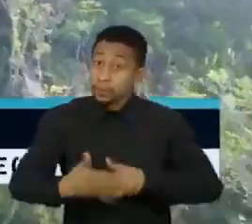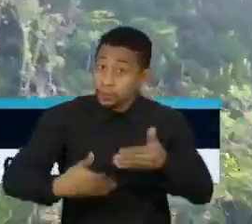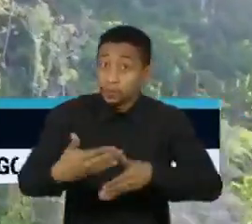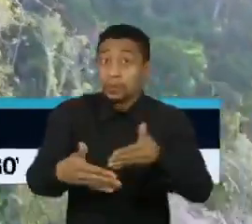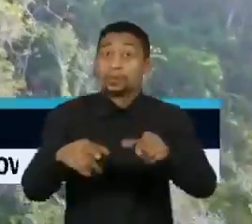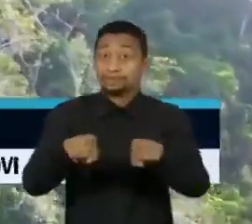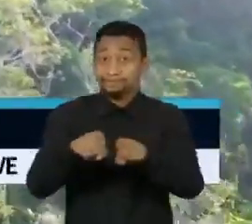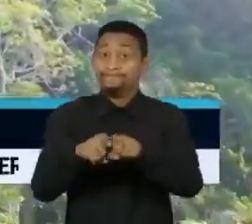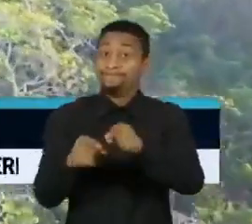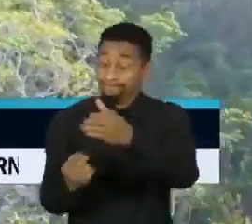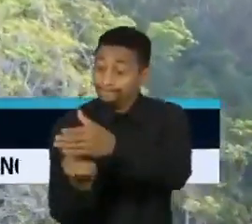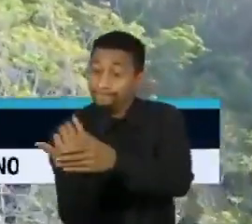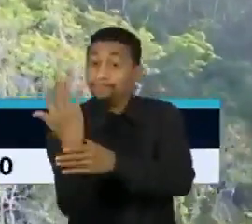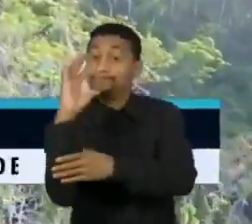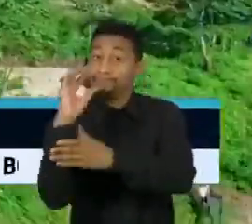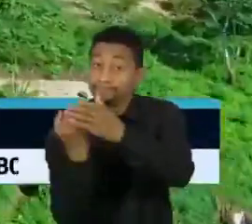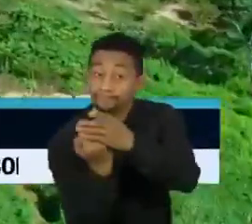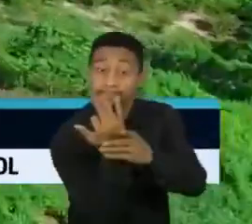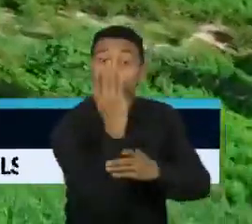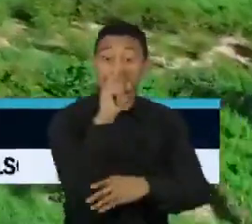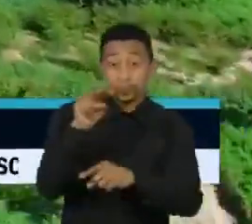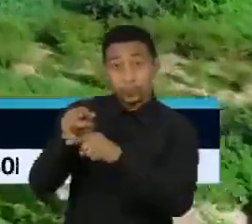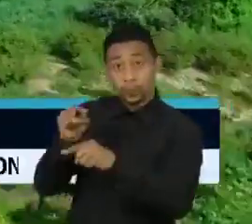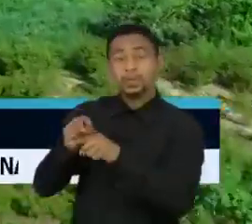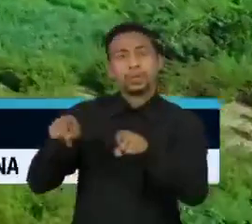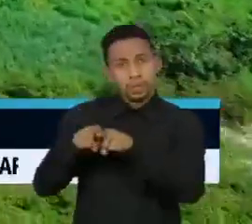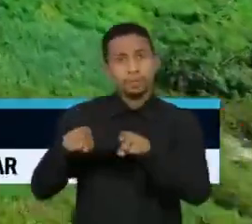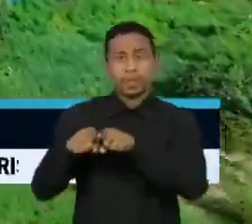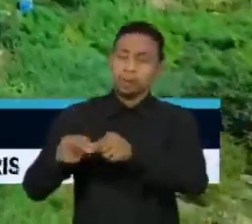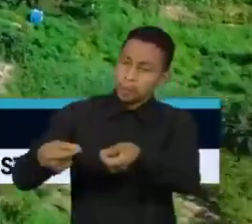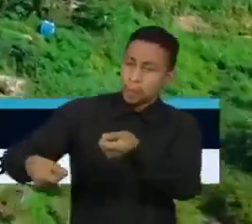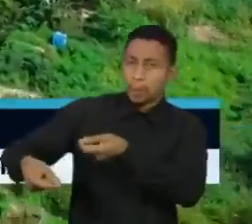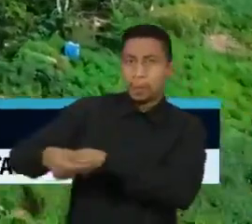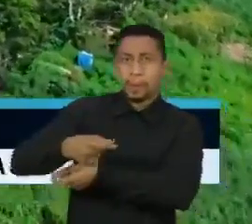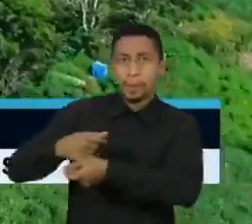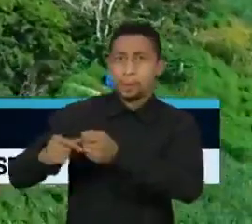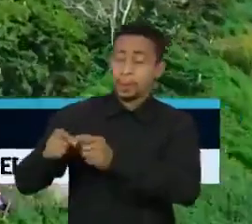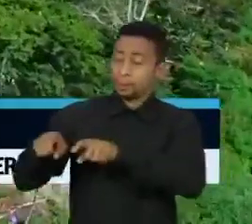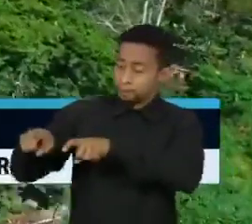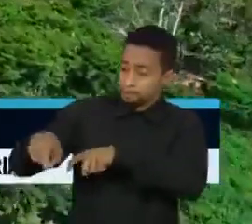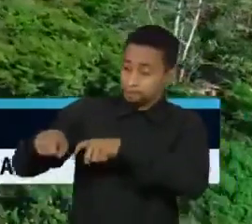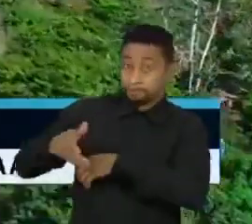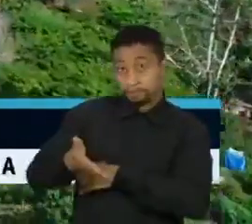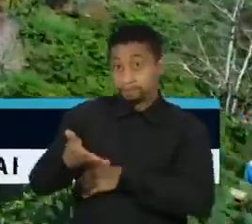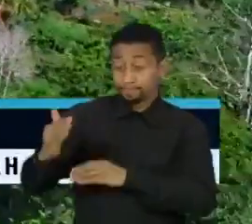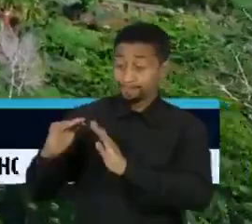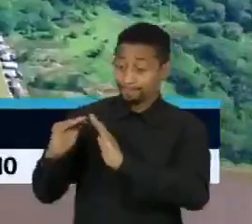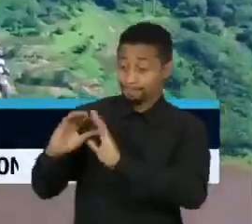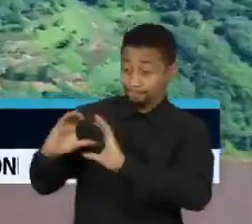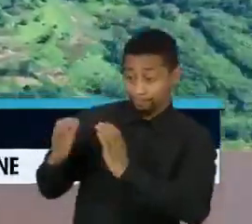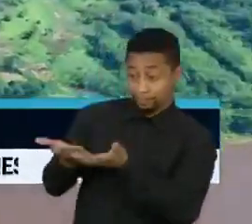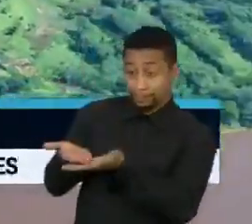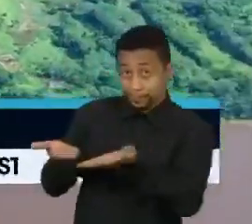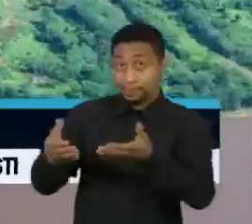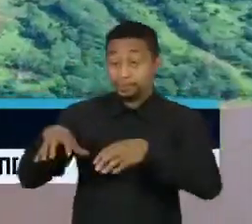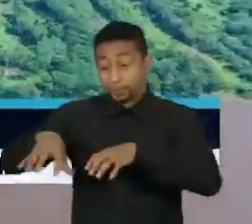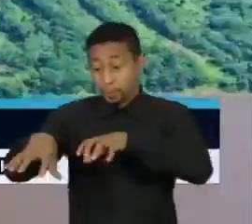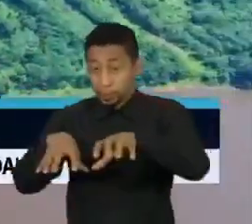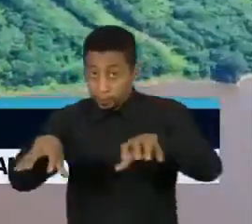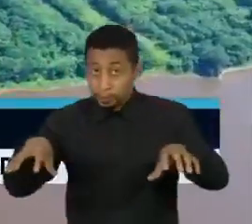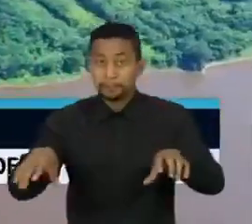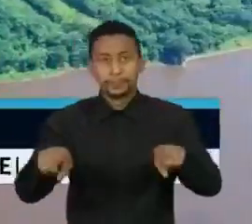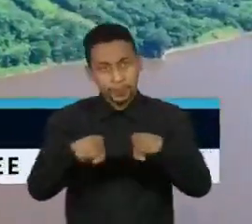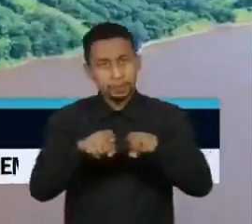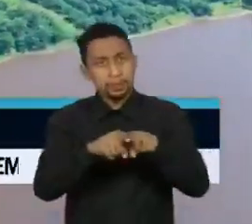produtivo, com restauração da floresta e geração de renda para pequenos produtores e comunidades locais. Também vai